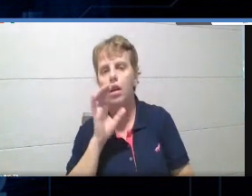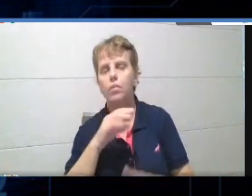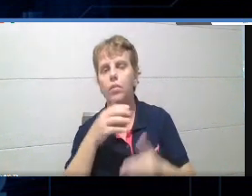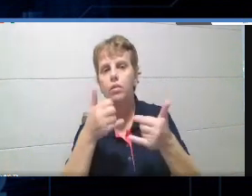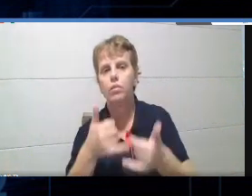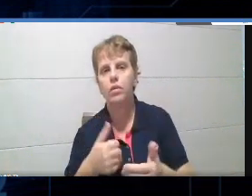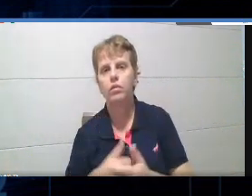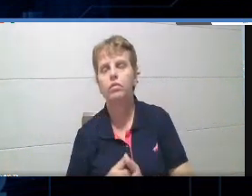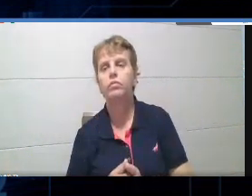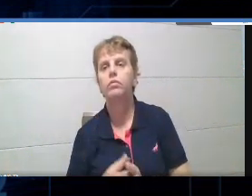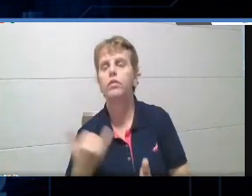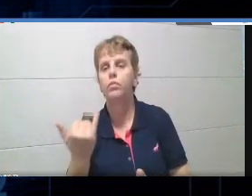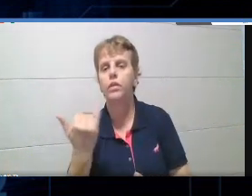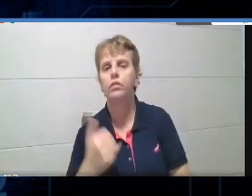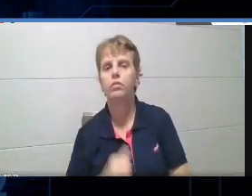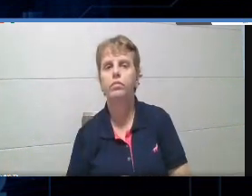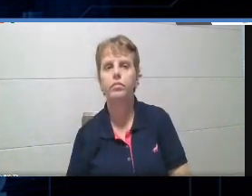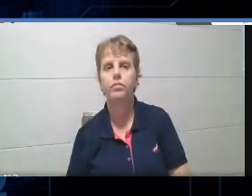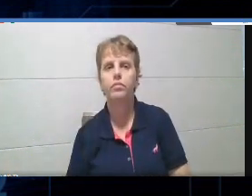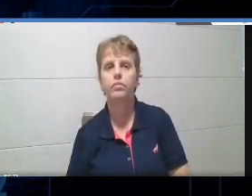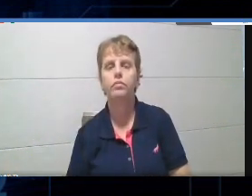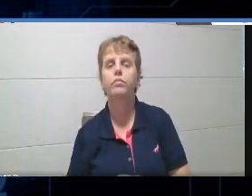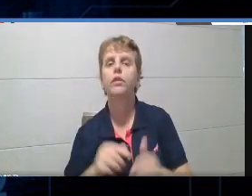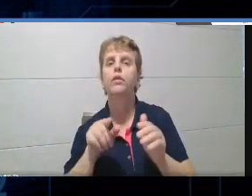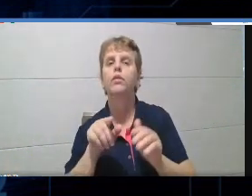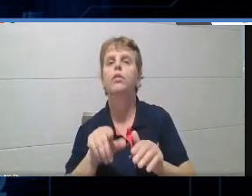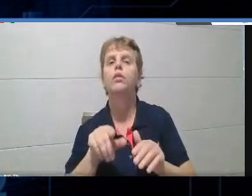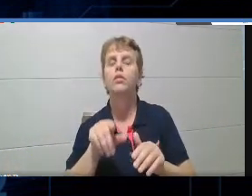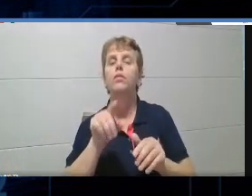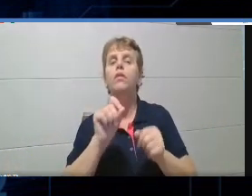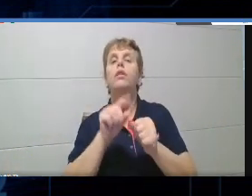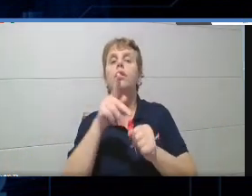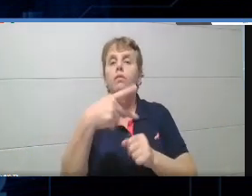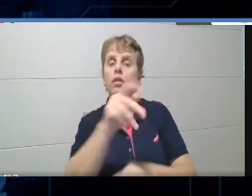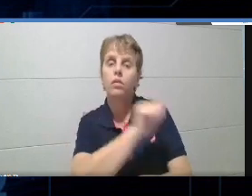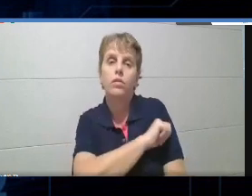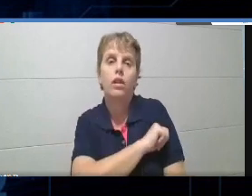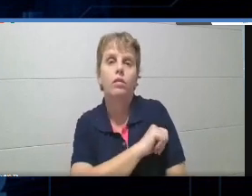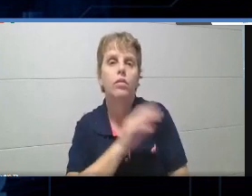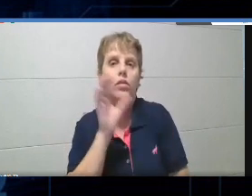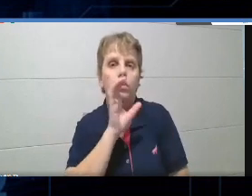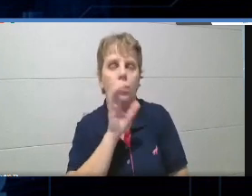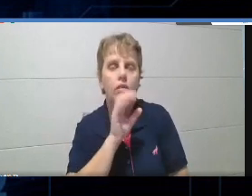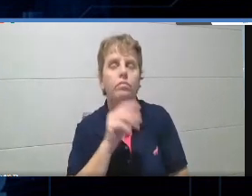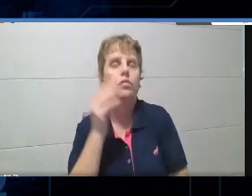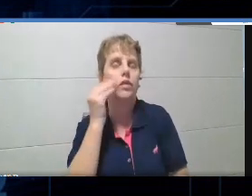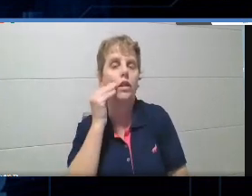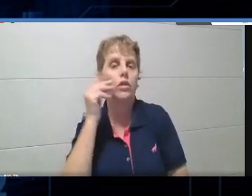Isso é muito interessante para você fazer com seus alunos, que é o seguinte, tá? Vamos lá em teste de novo.